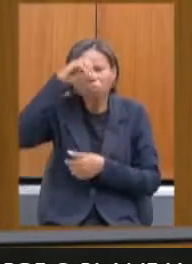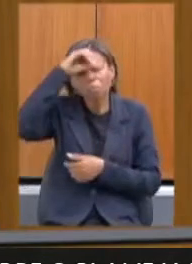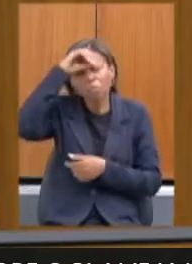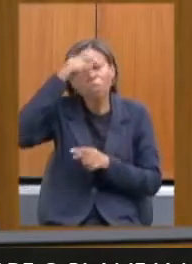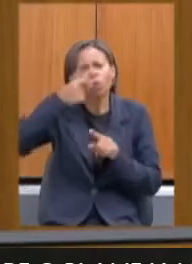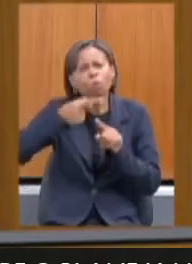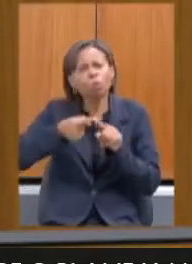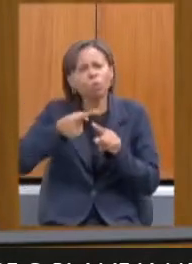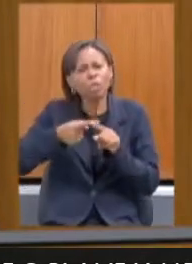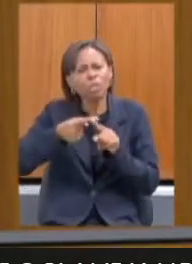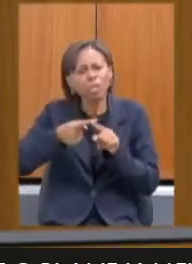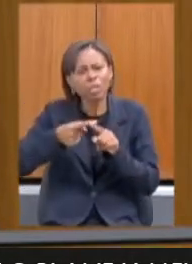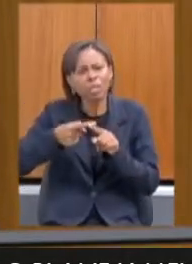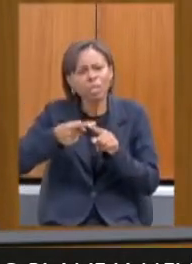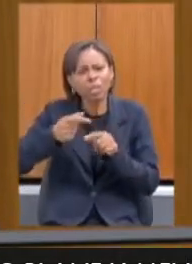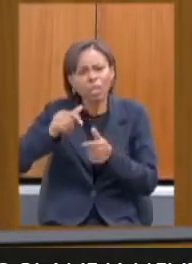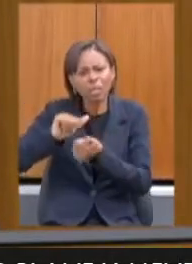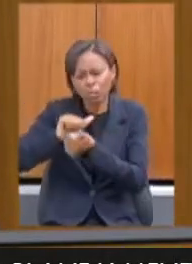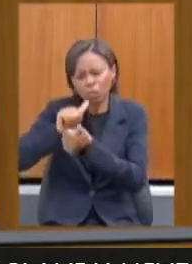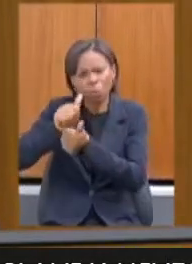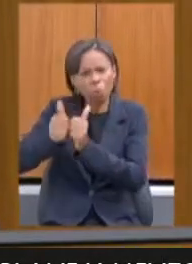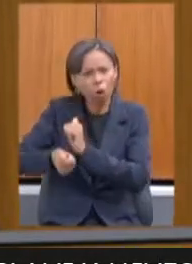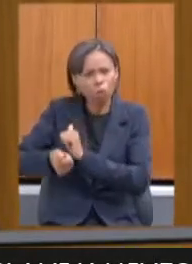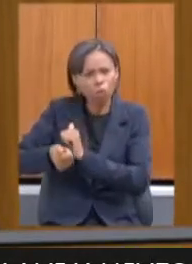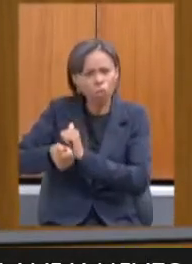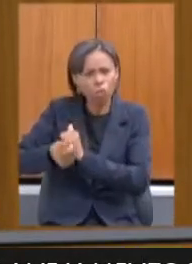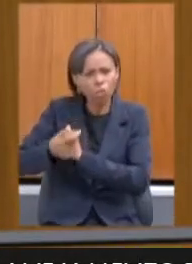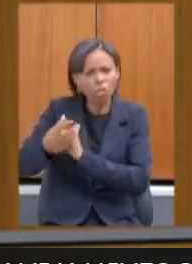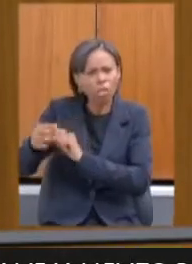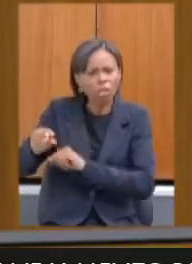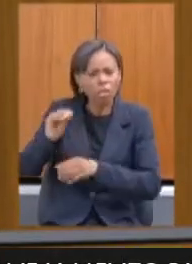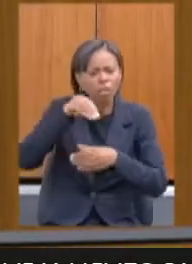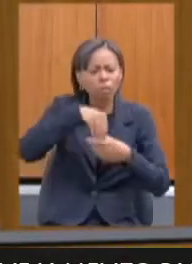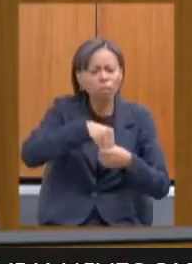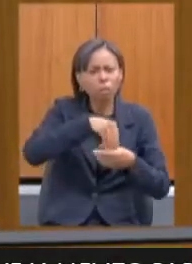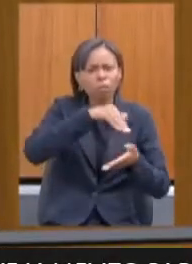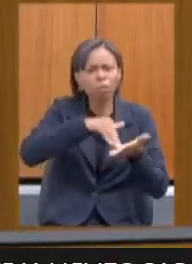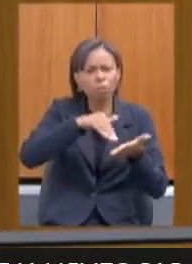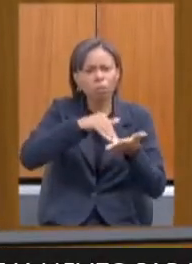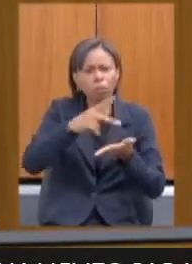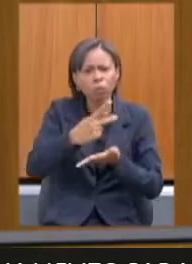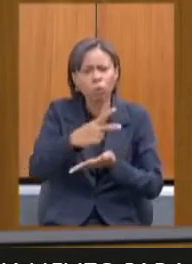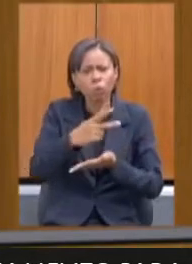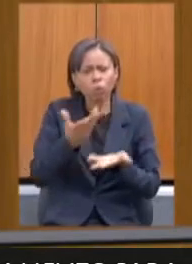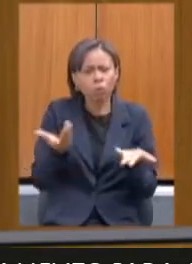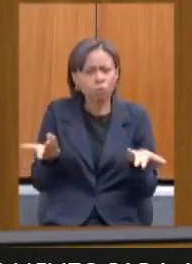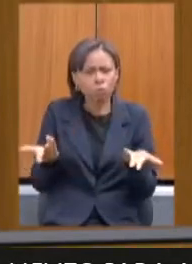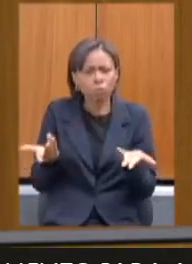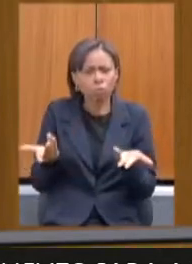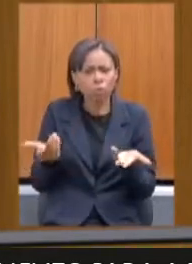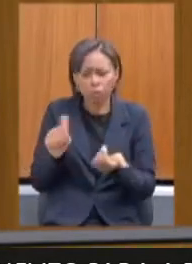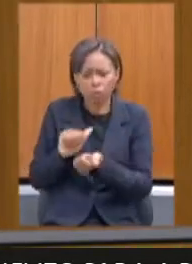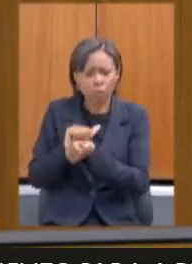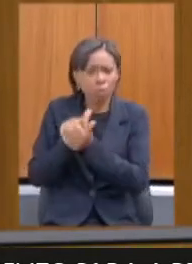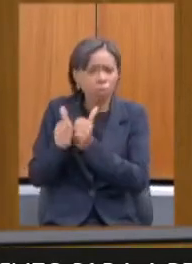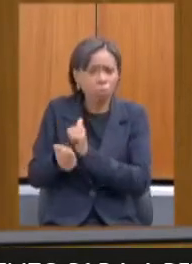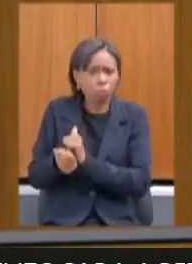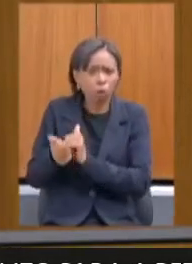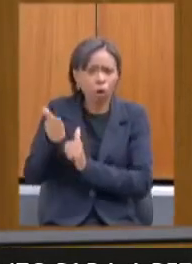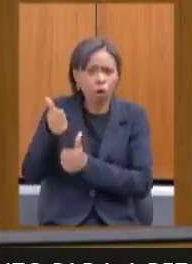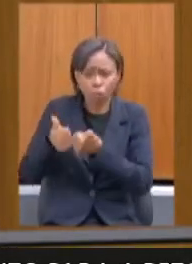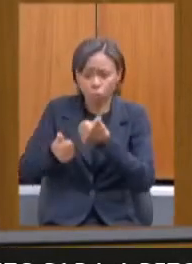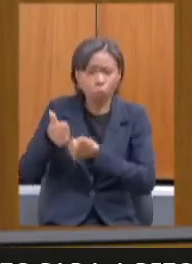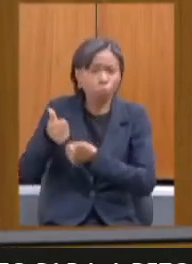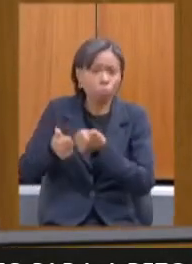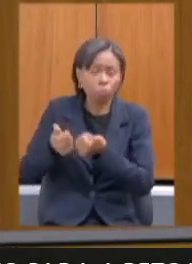alocado na sua secretaria. eu acho que o esporte foge um pouco dessa questão tão complexa que a secretaria tem que ser